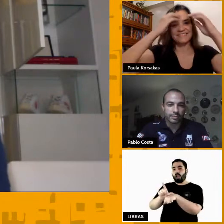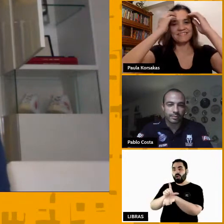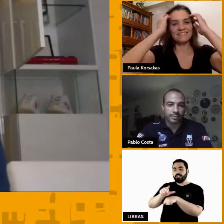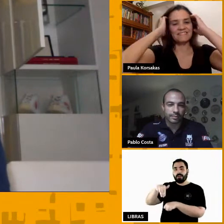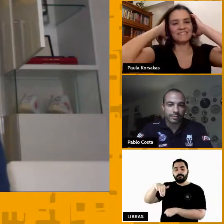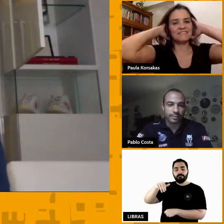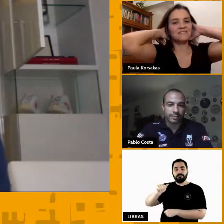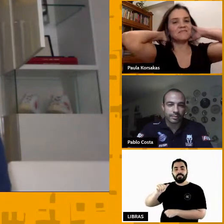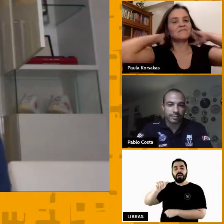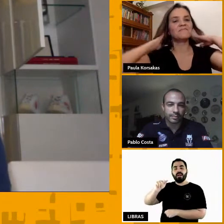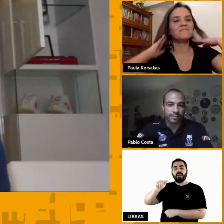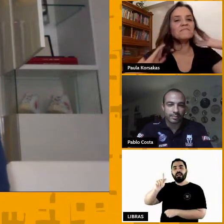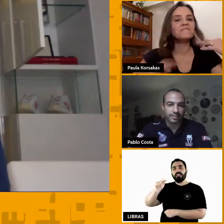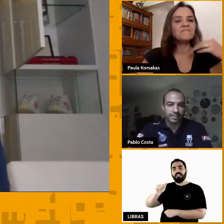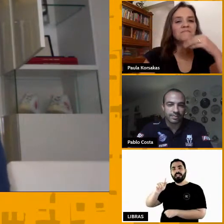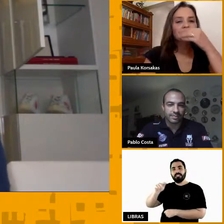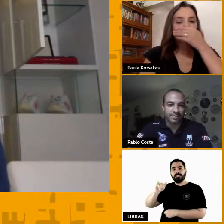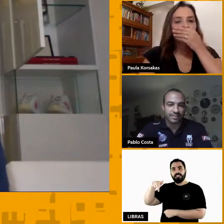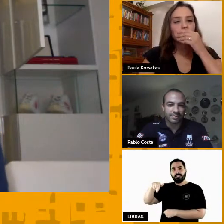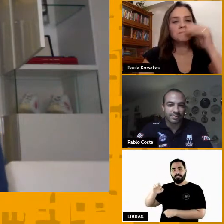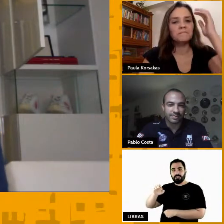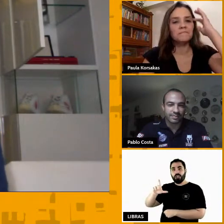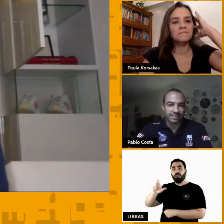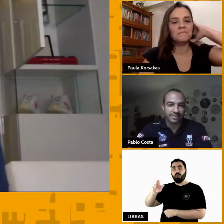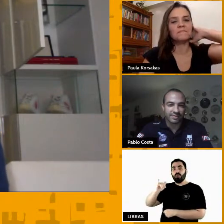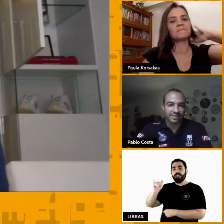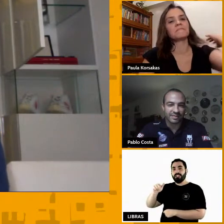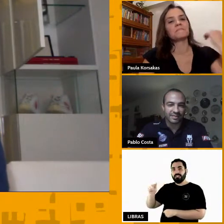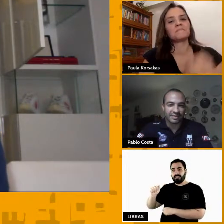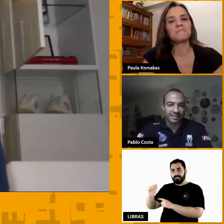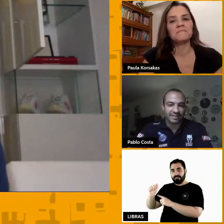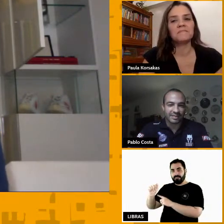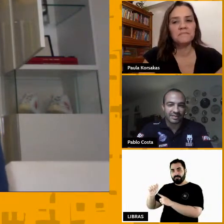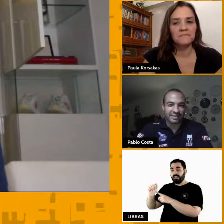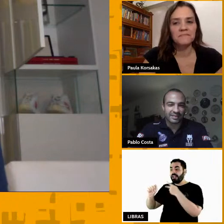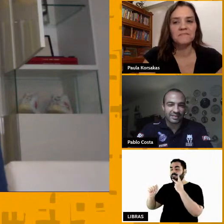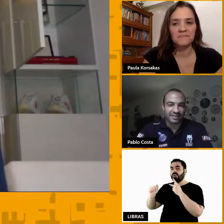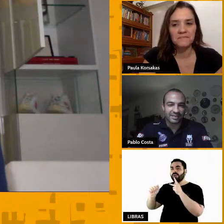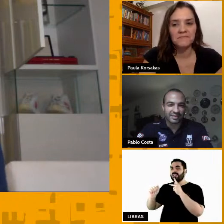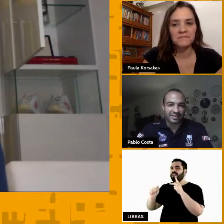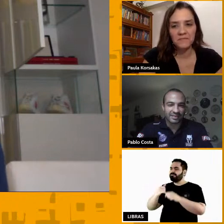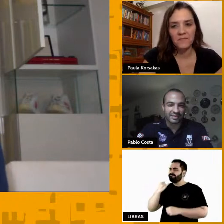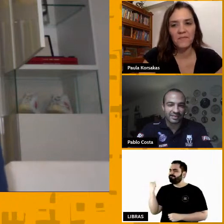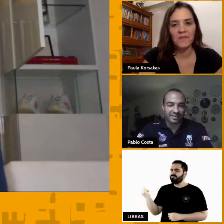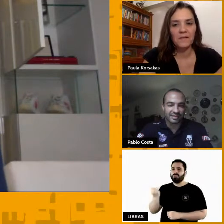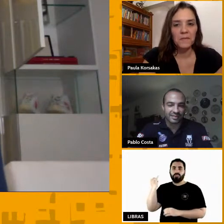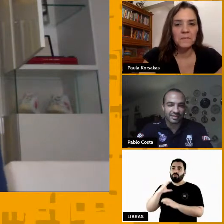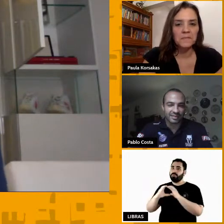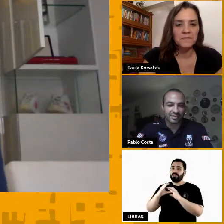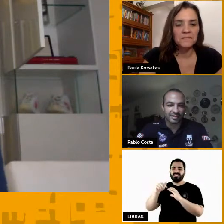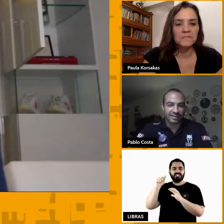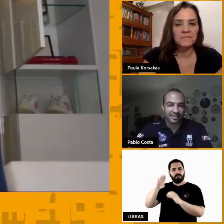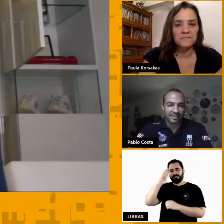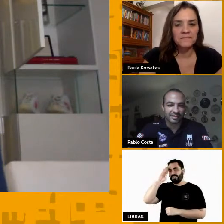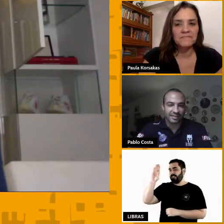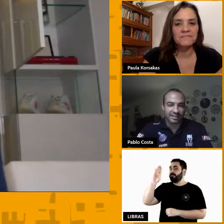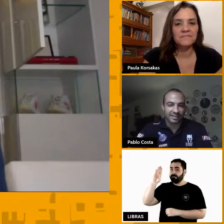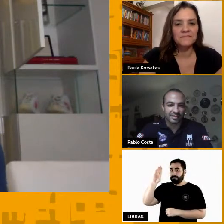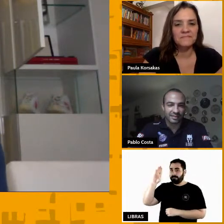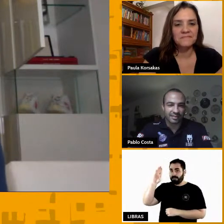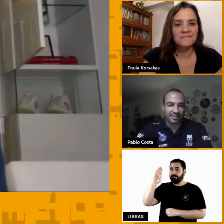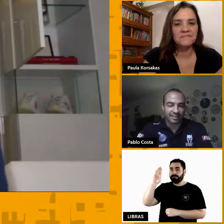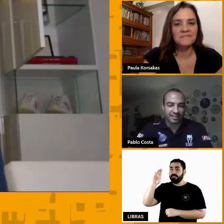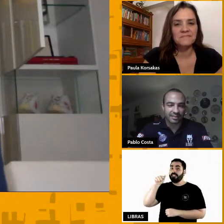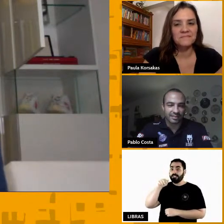falta de comunicação. Nunca deixe de se comunicar bem. Então isso traz à tona toda a importância da comunicação